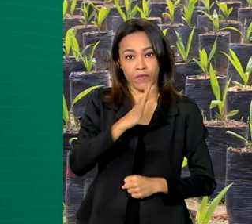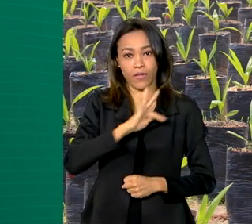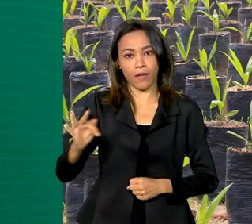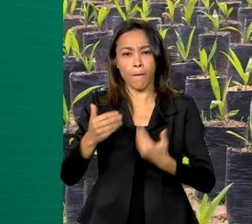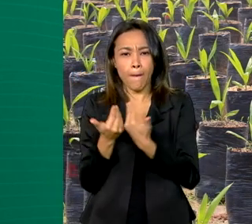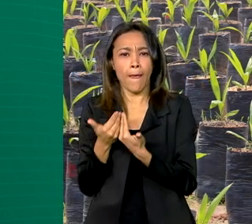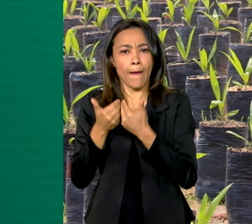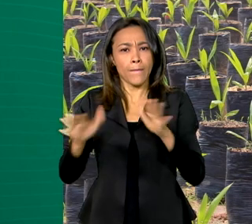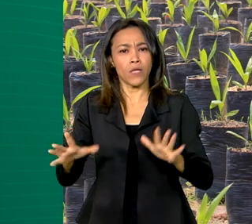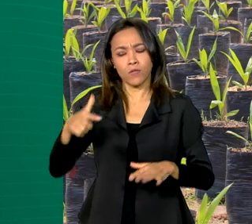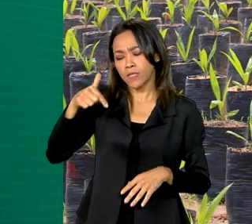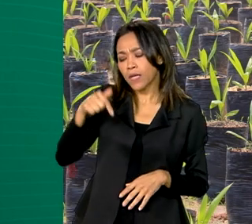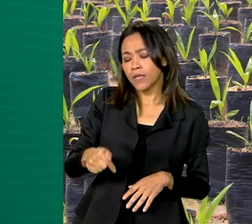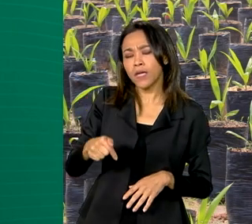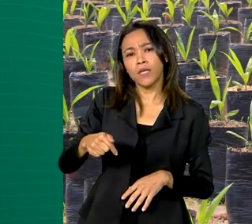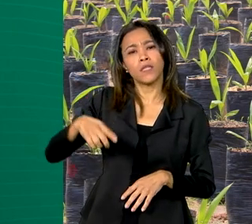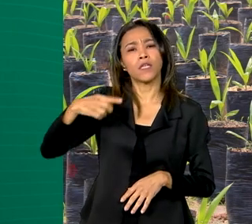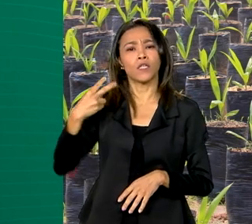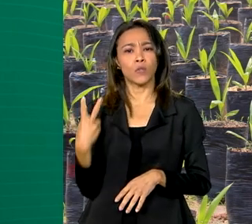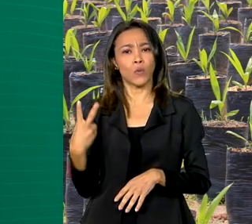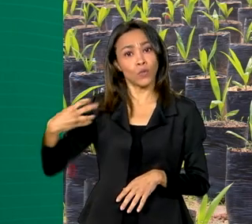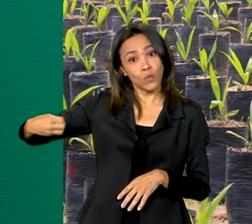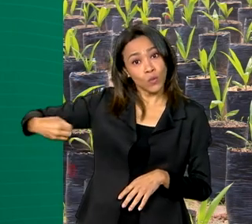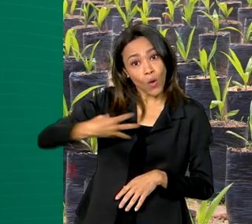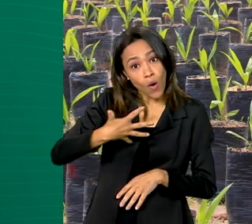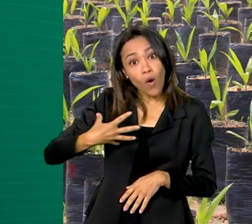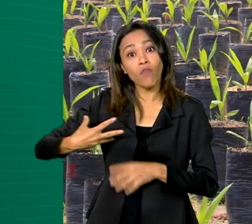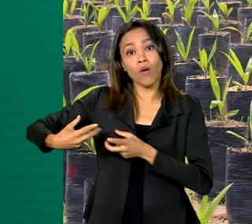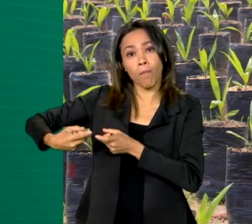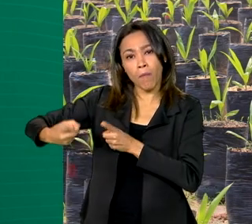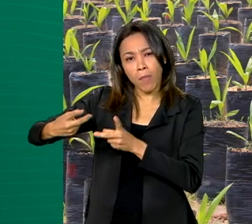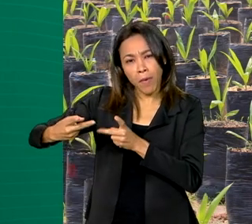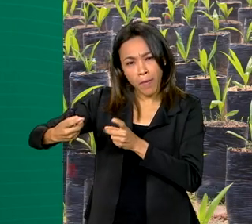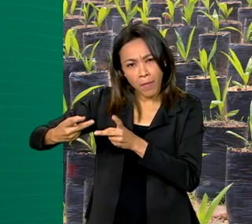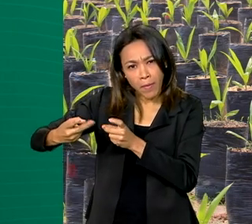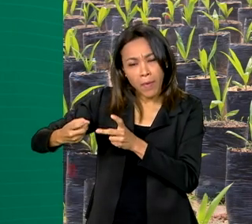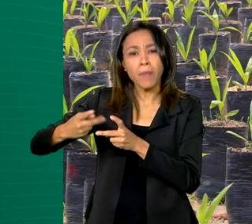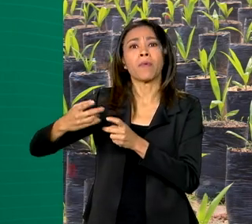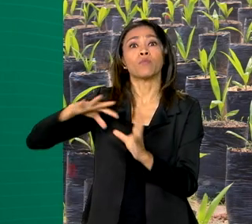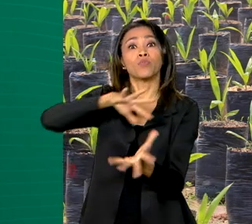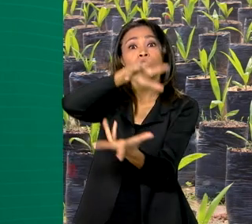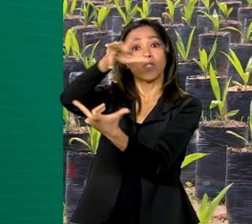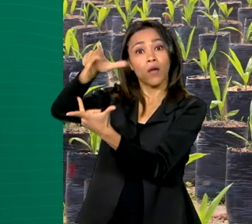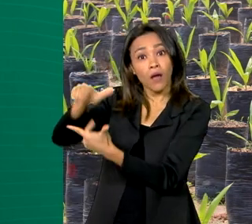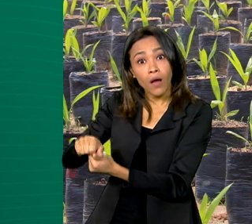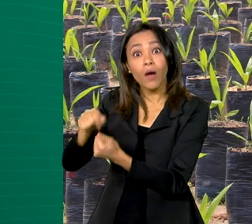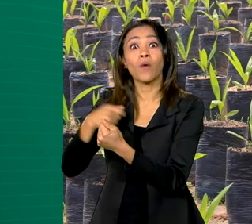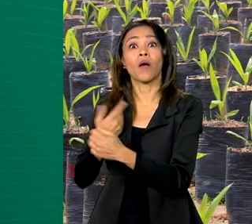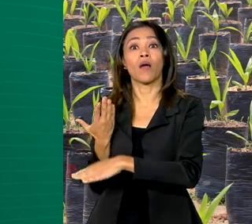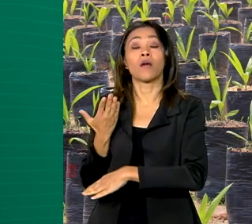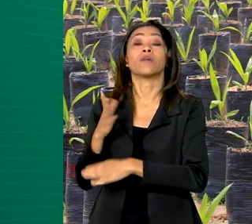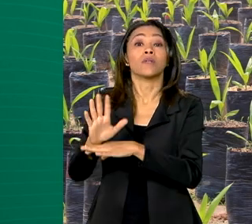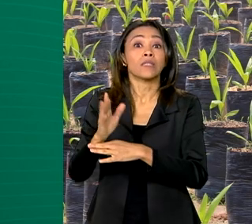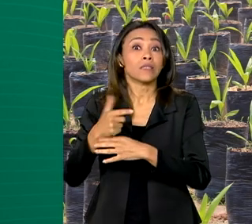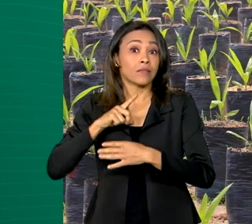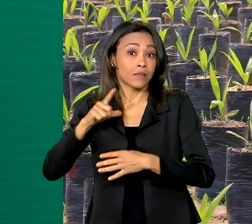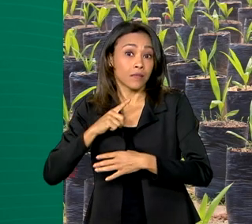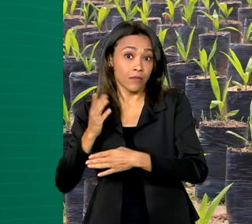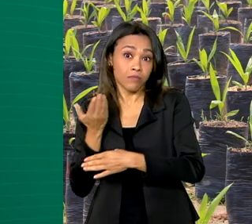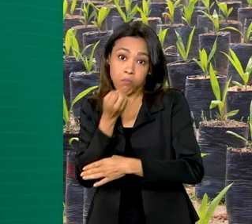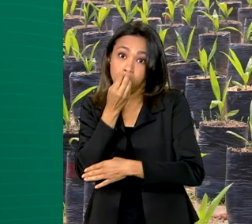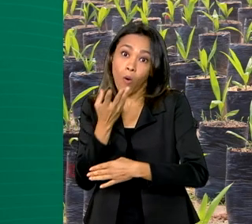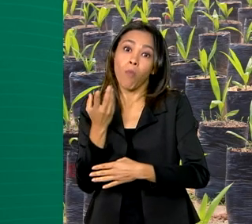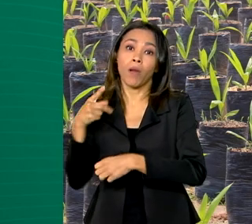72 novos mercados para produtos agrícolas no comércio mundial, beneficiando 30 países. Em 18